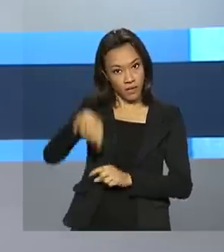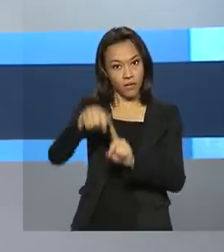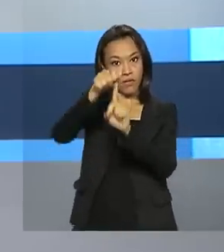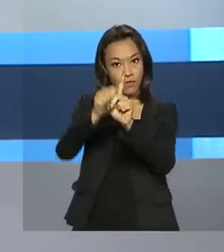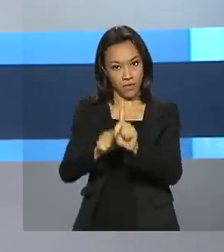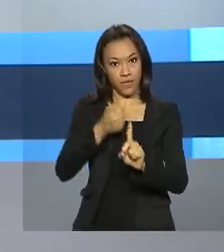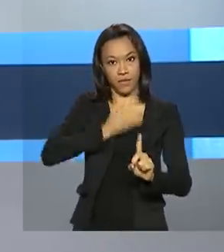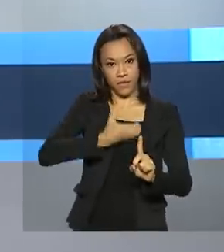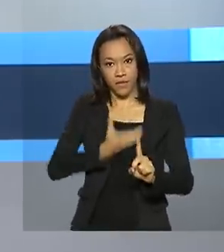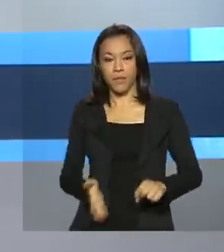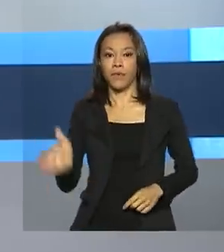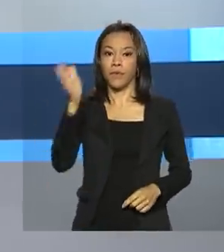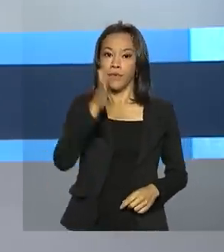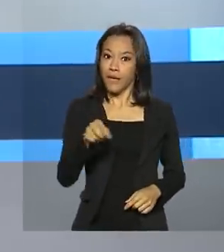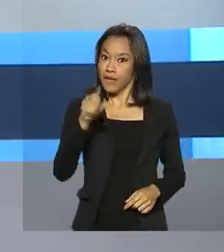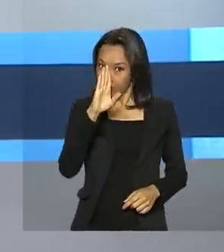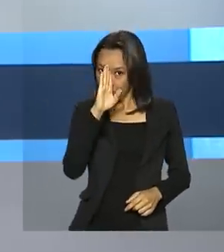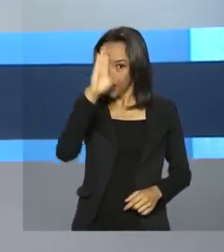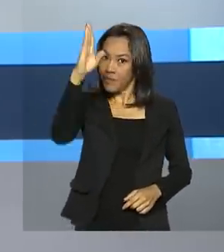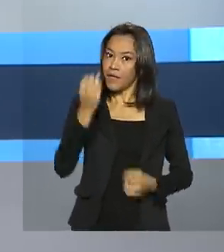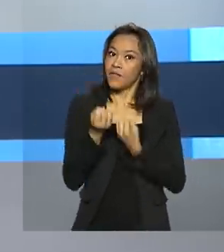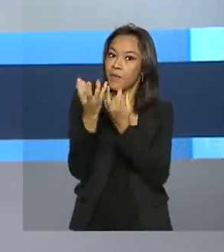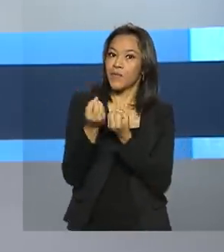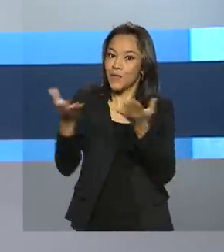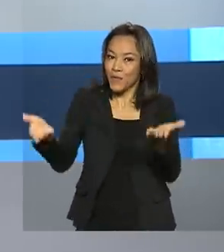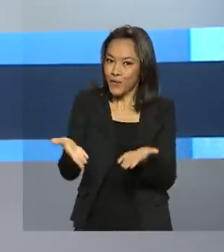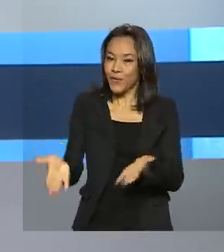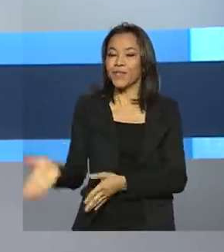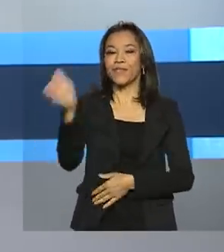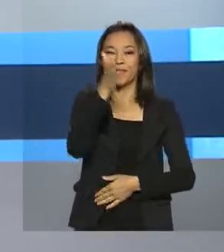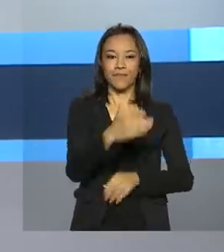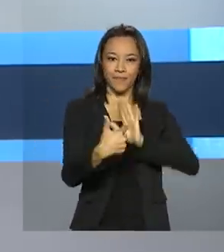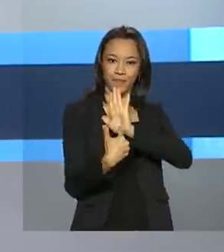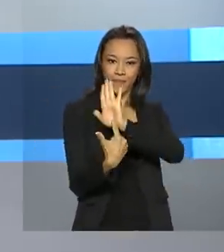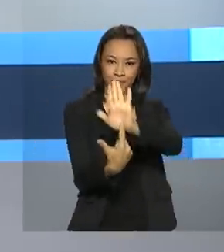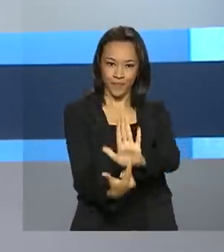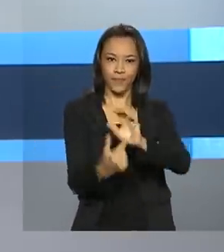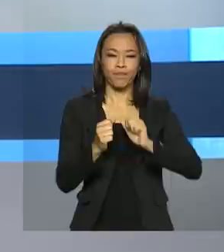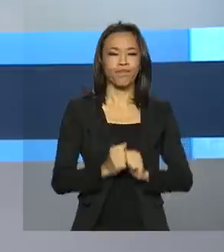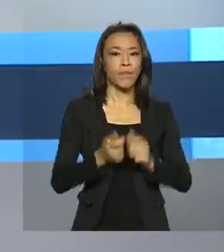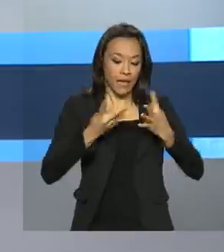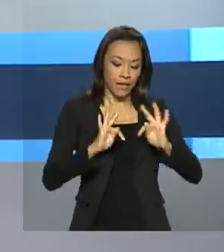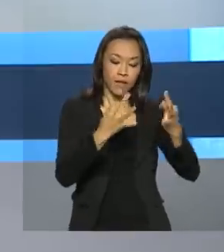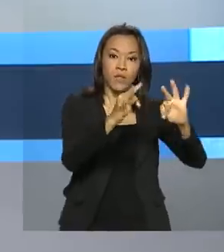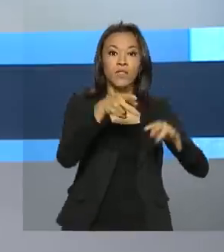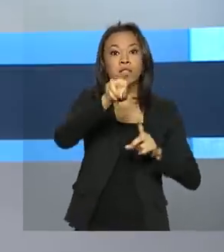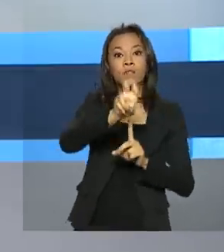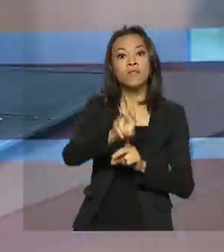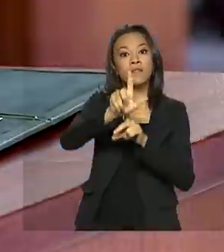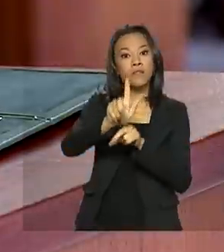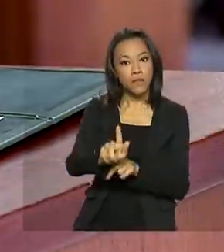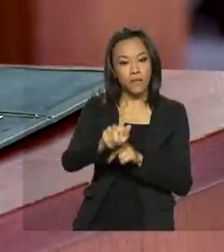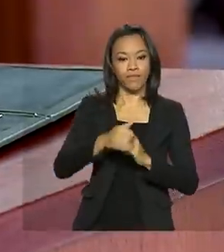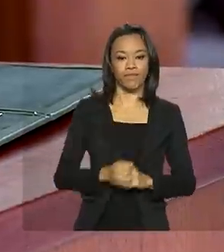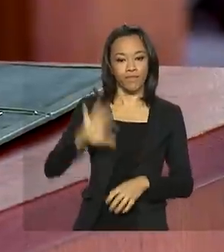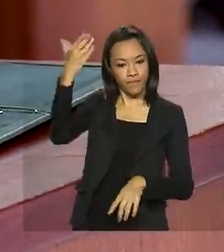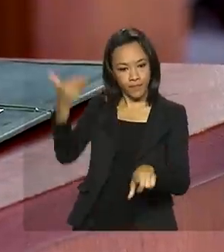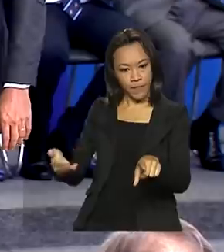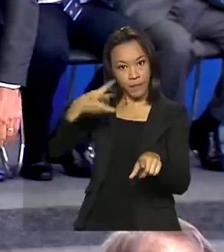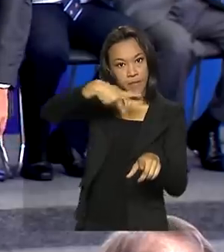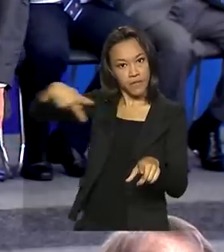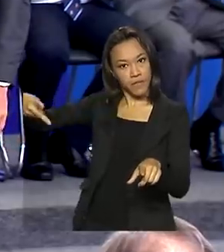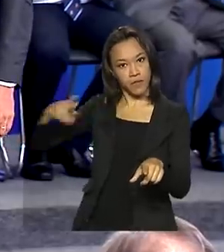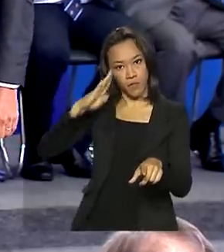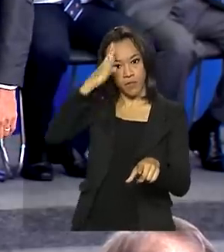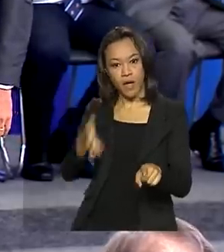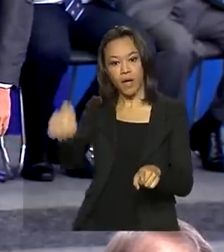dezembro. Esse é um dos principais assuntos de hoje e vamos mostrar ainda. Tecnologia 5G. Presidente Jair Bolsonaro